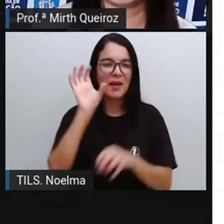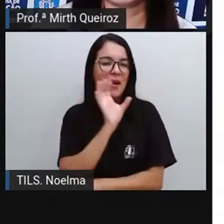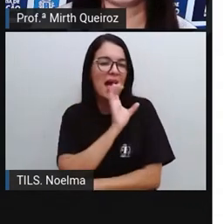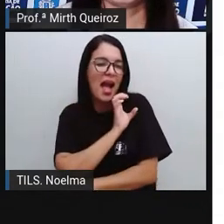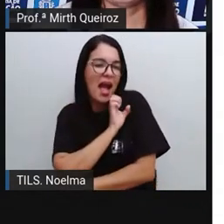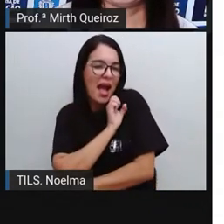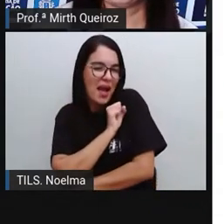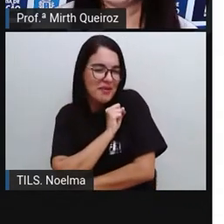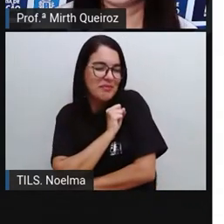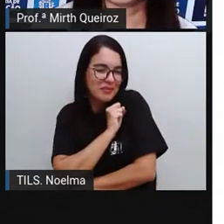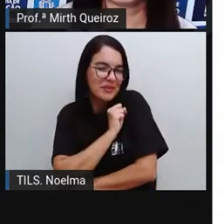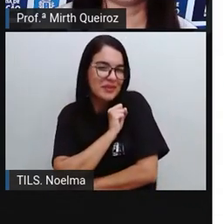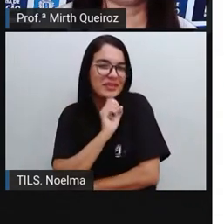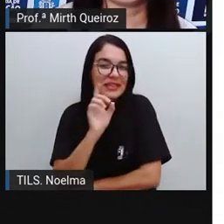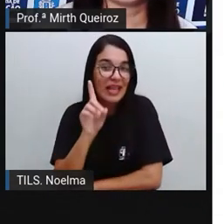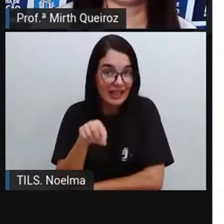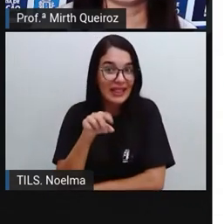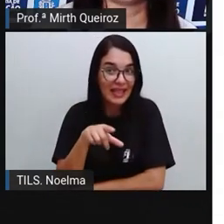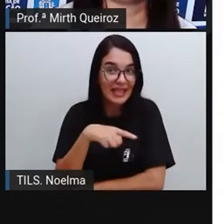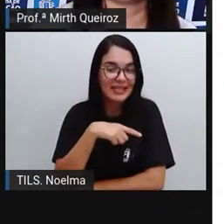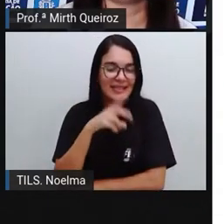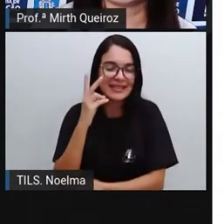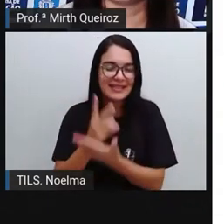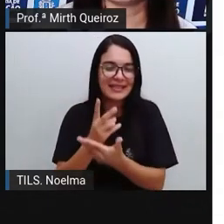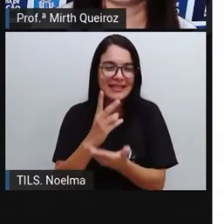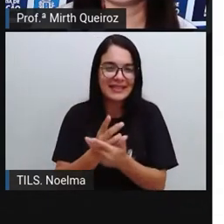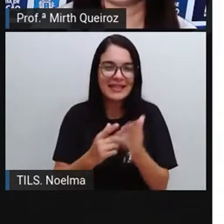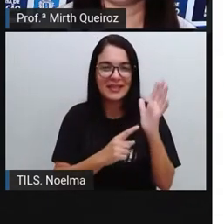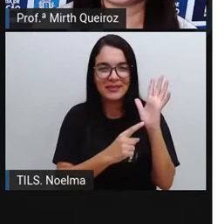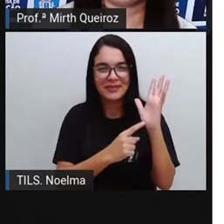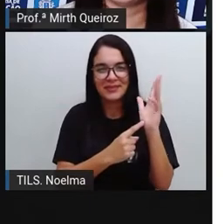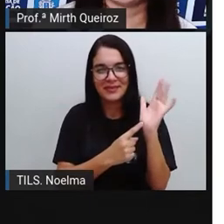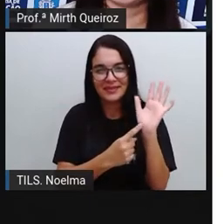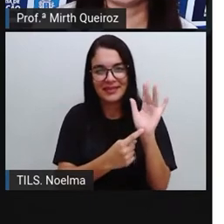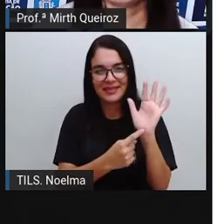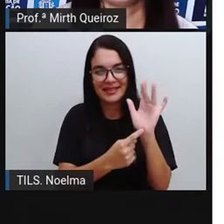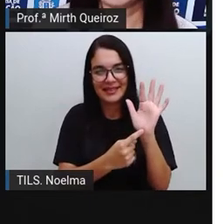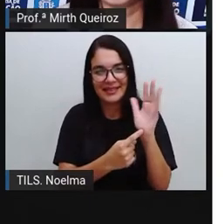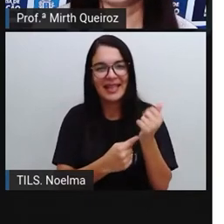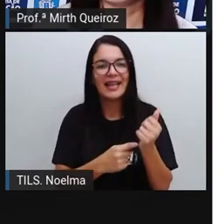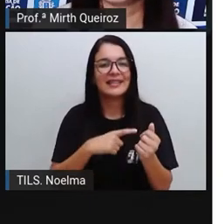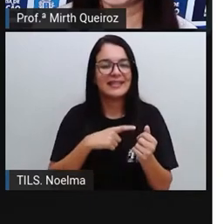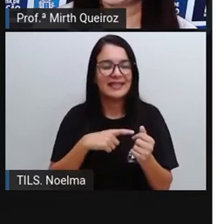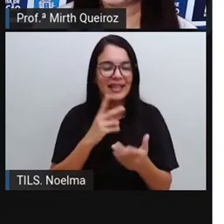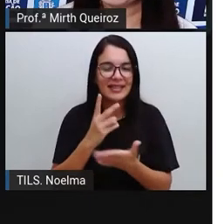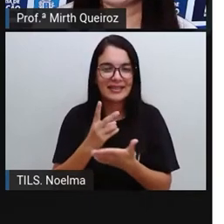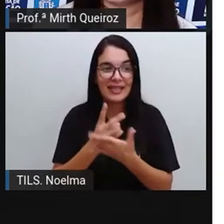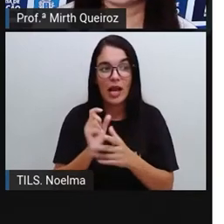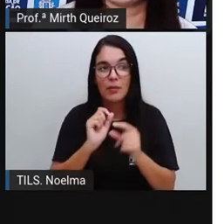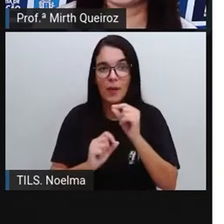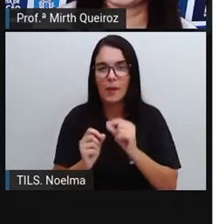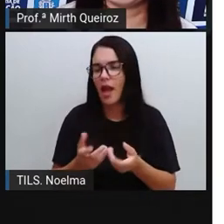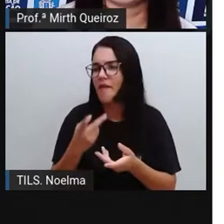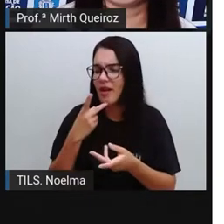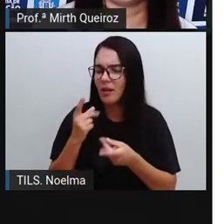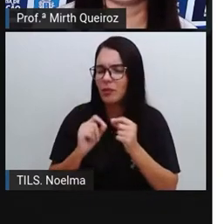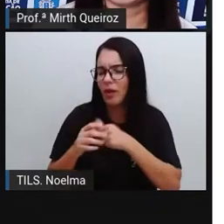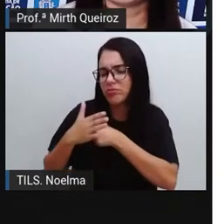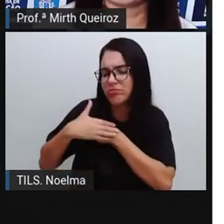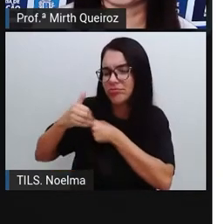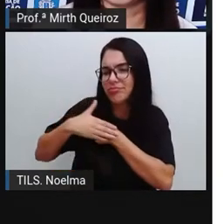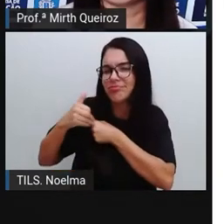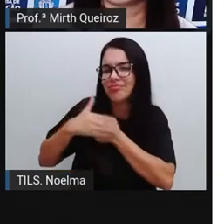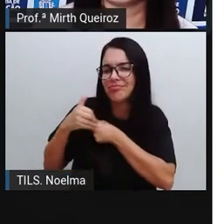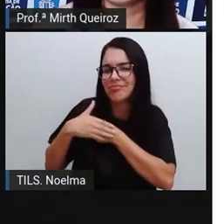corações e é bastante frequente na produção do artista que procura apelar para uma estética mais afetiva, né?